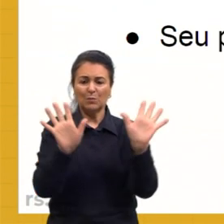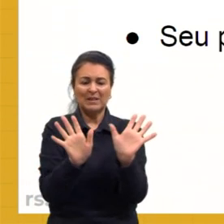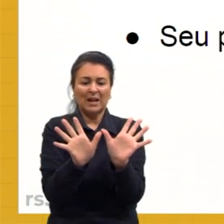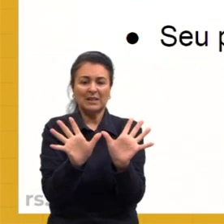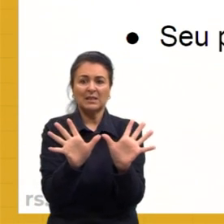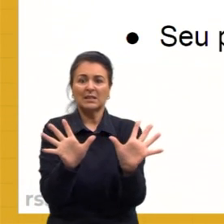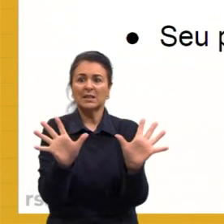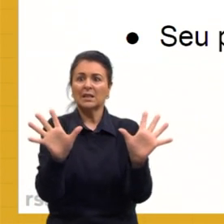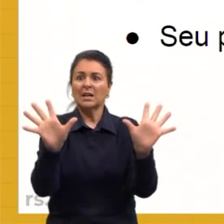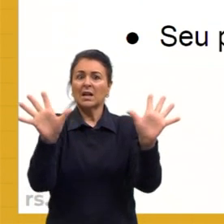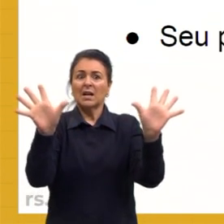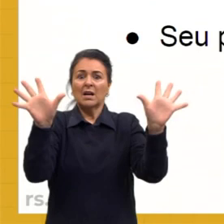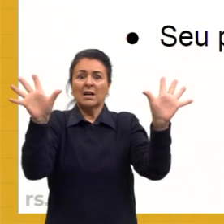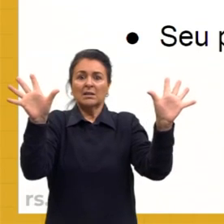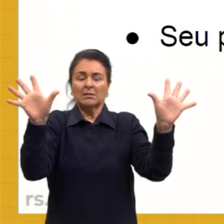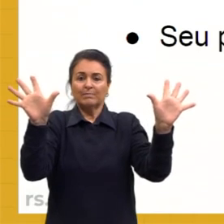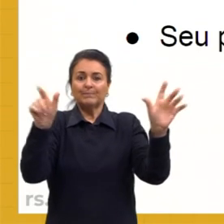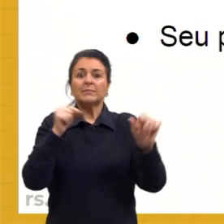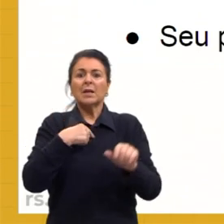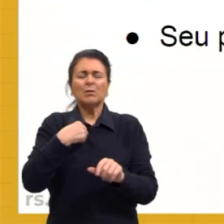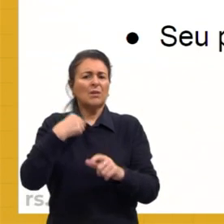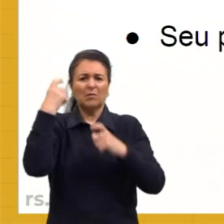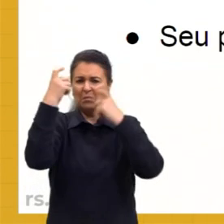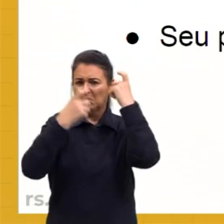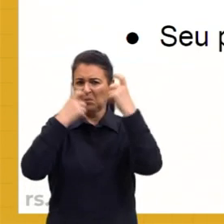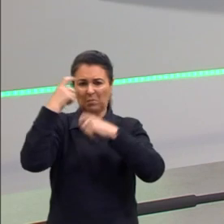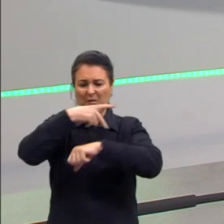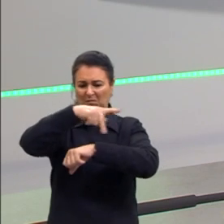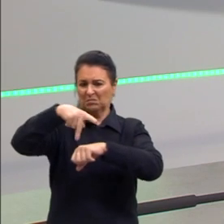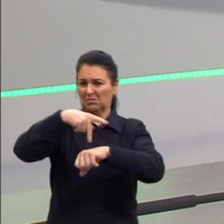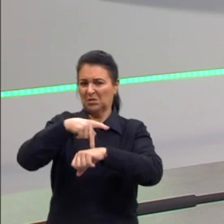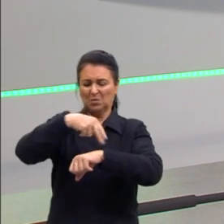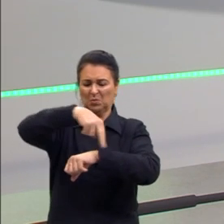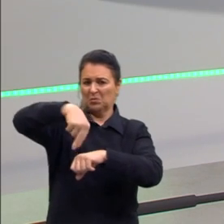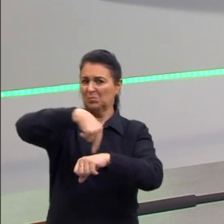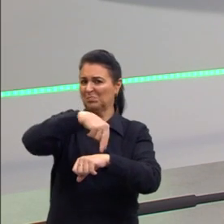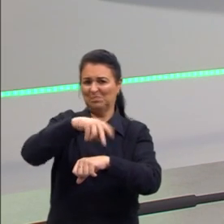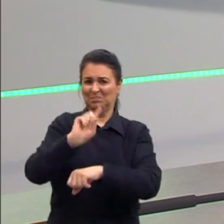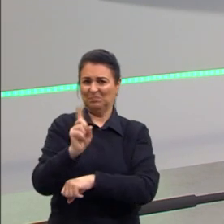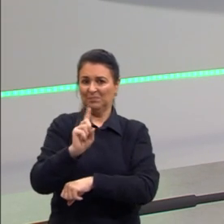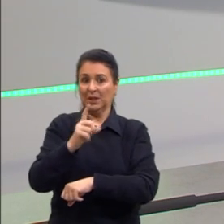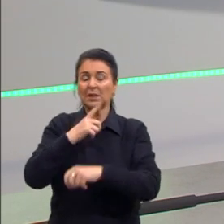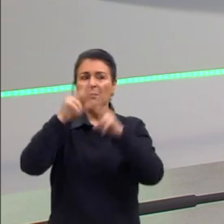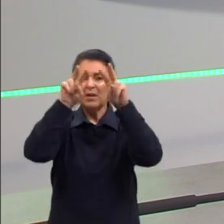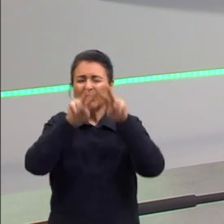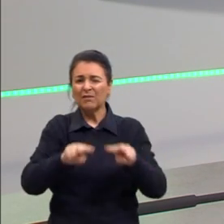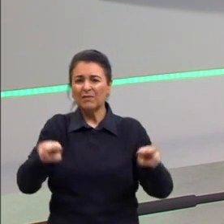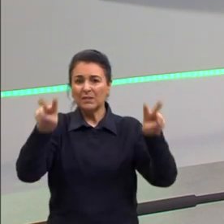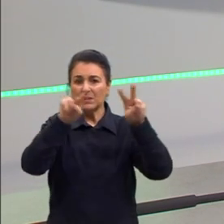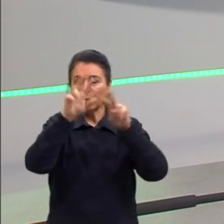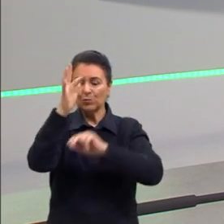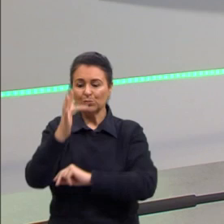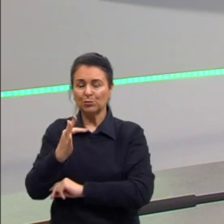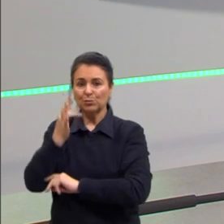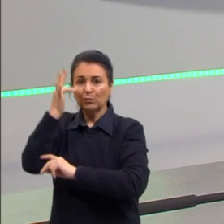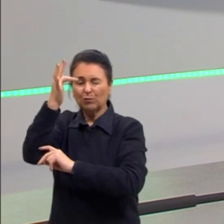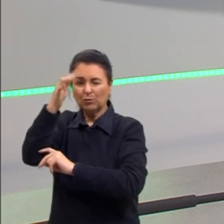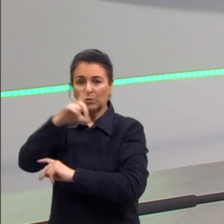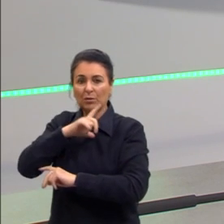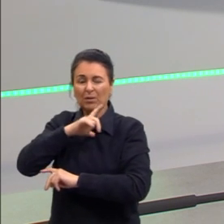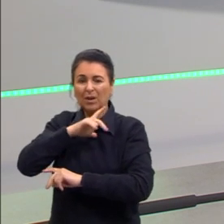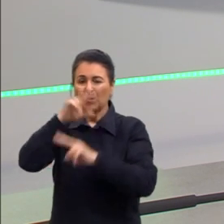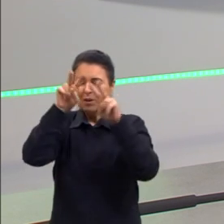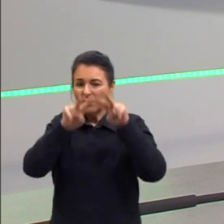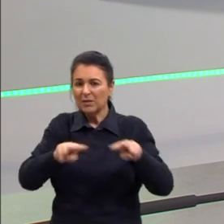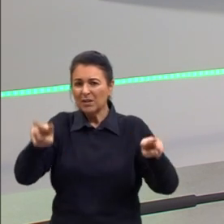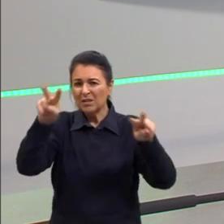preocupados com nacionalismo, com patriotismo. Esses caras aqui, eles têm uma visão mais à frente, eles têm uma visão